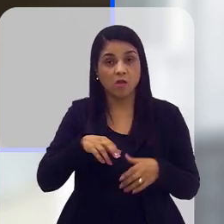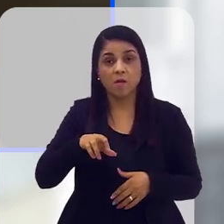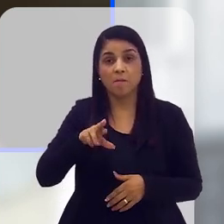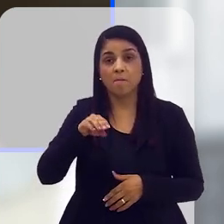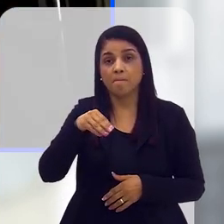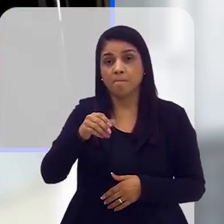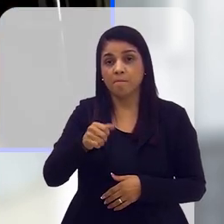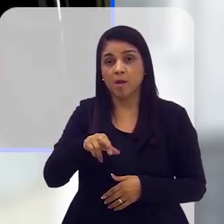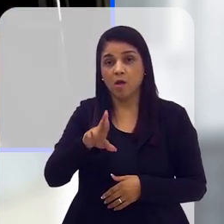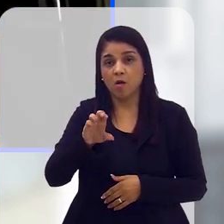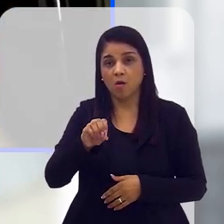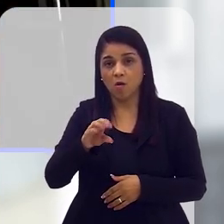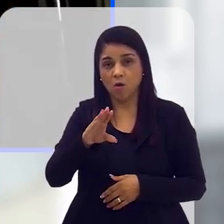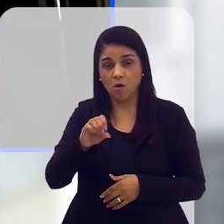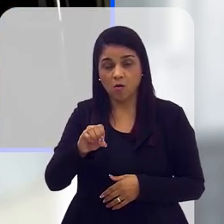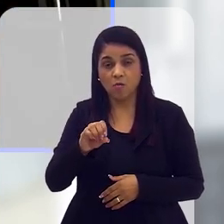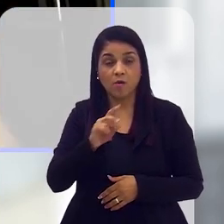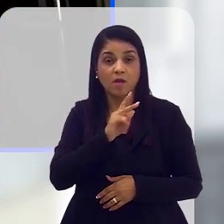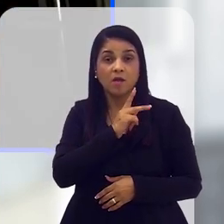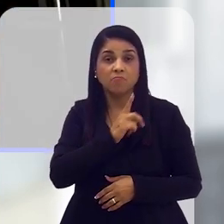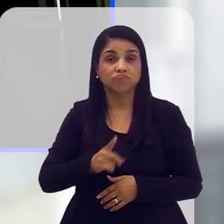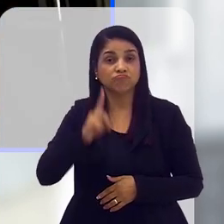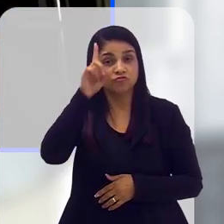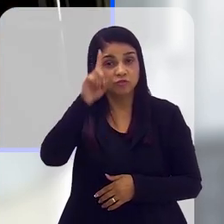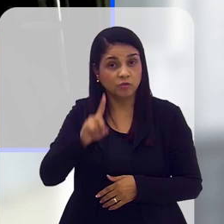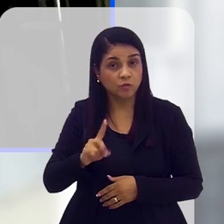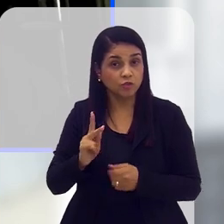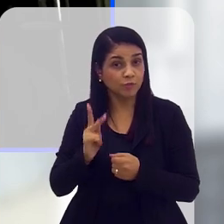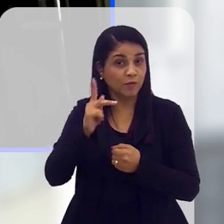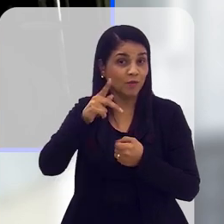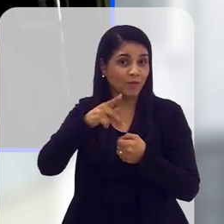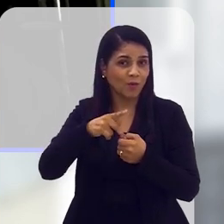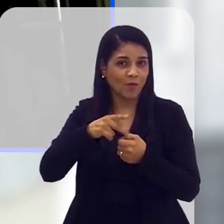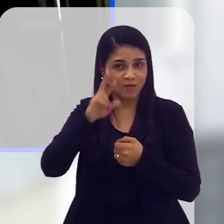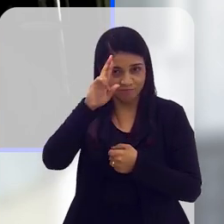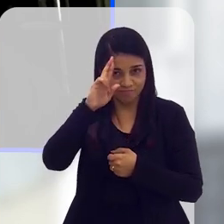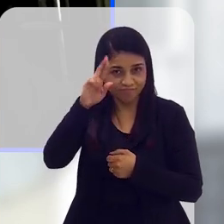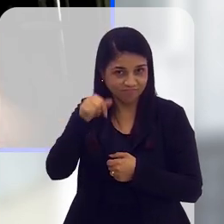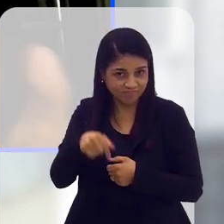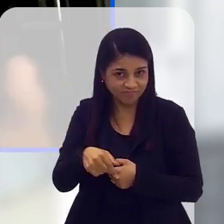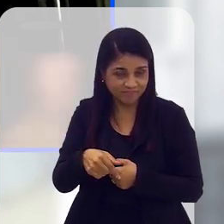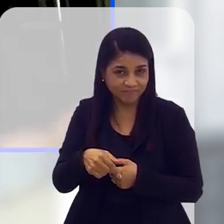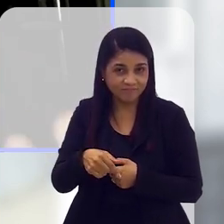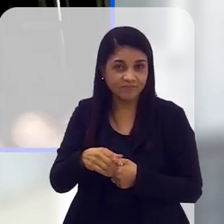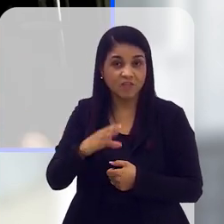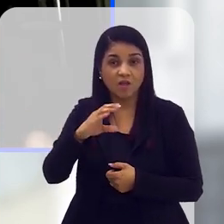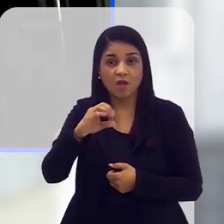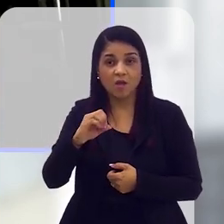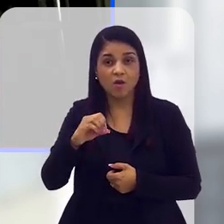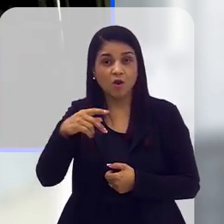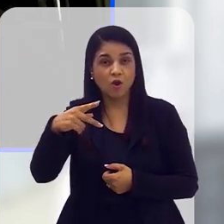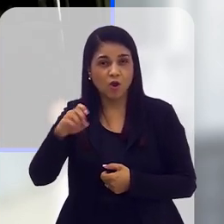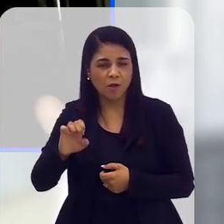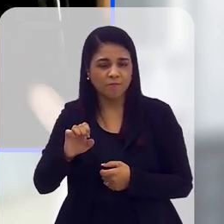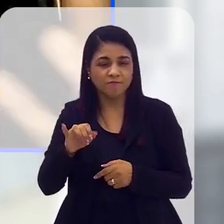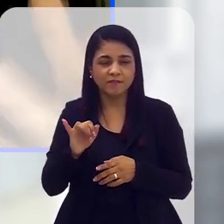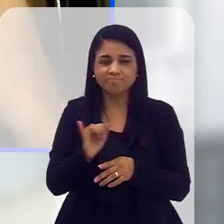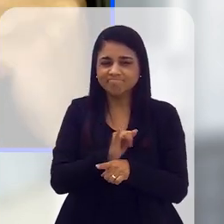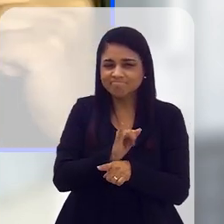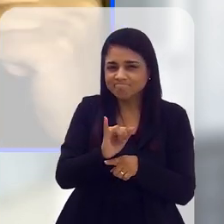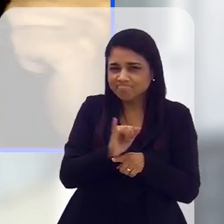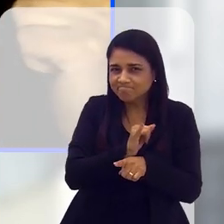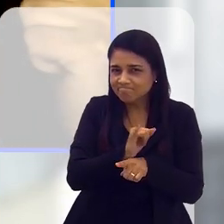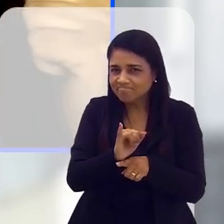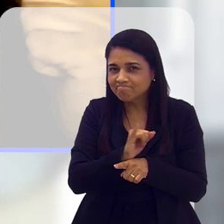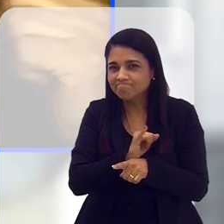a delegação do Marrocos era composta pelo diretor da British Petroleum. Então, é claro que, é evidente que a COP foi